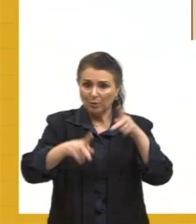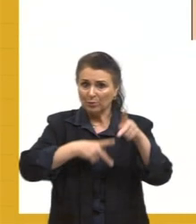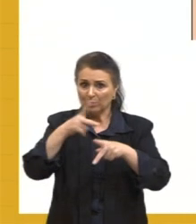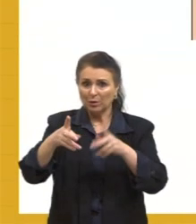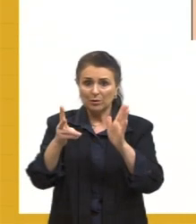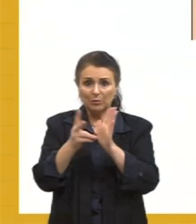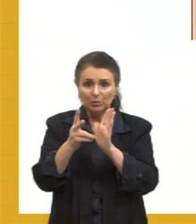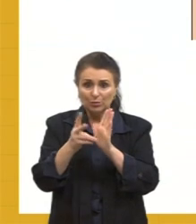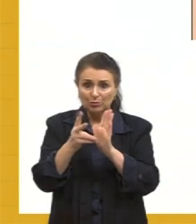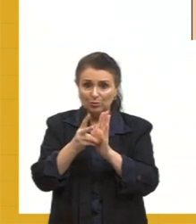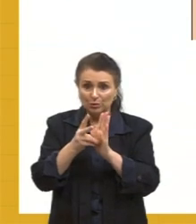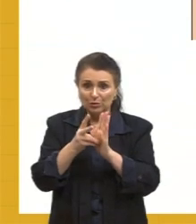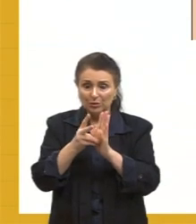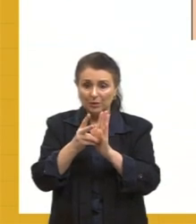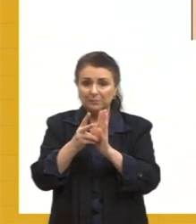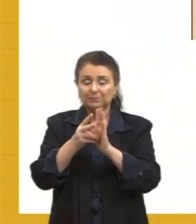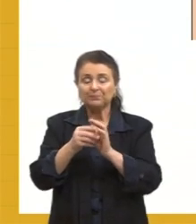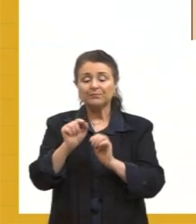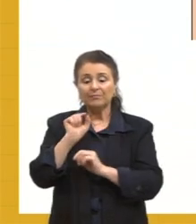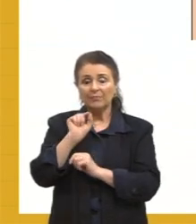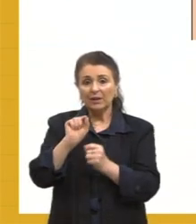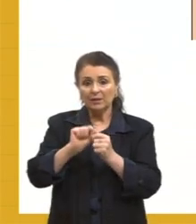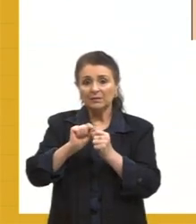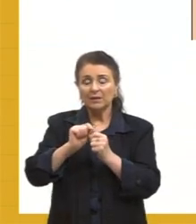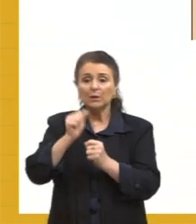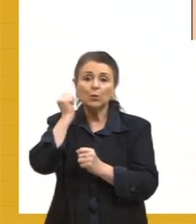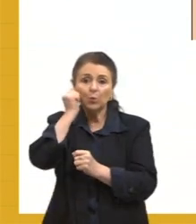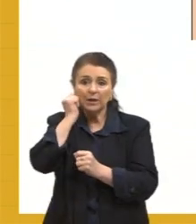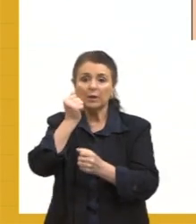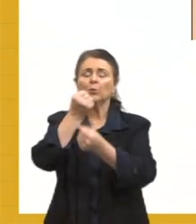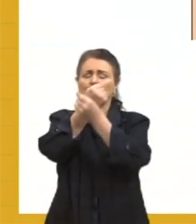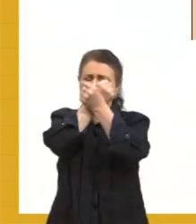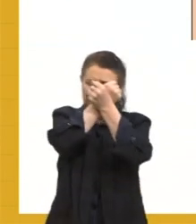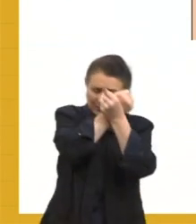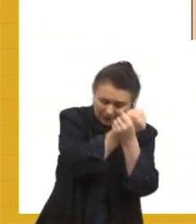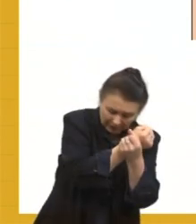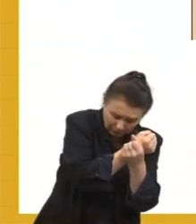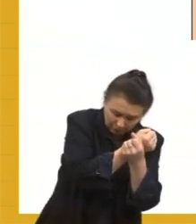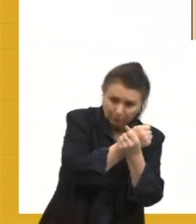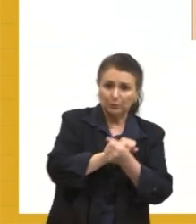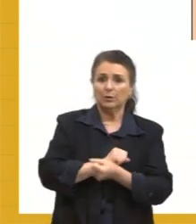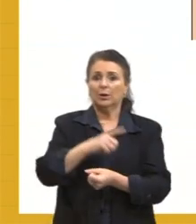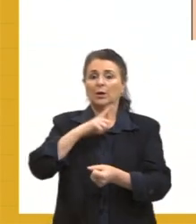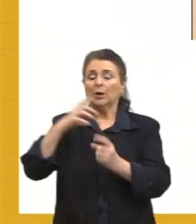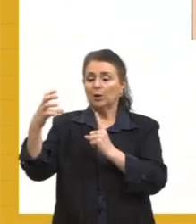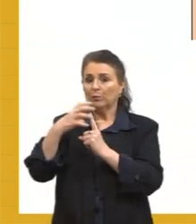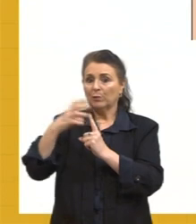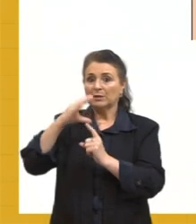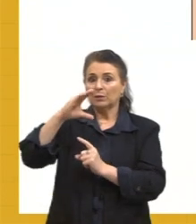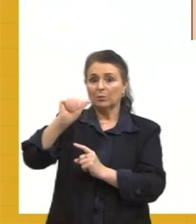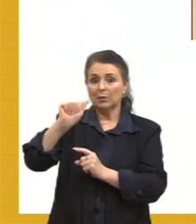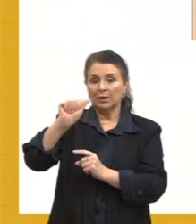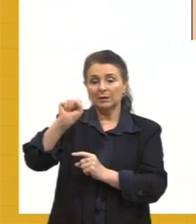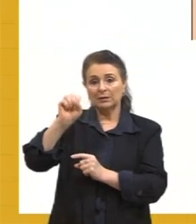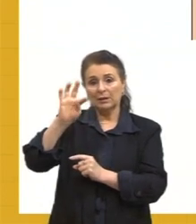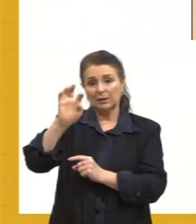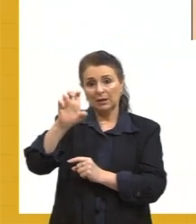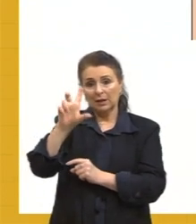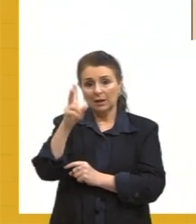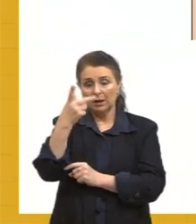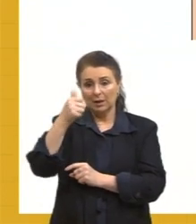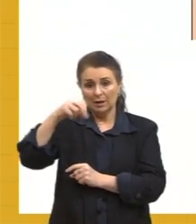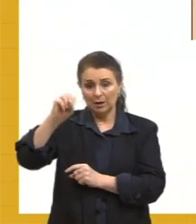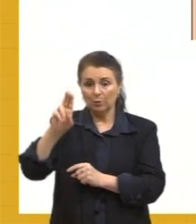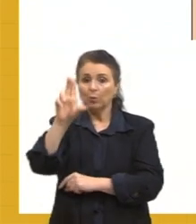necessidade de levar o negro escravizado. Influência do castelhano sobre o português através da